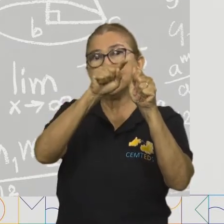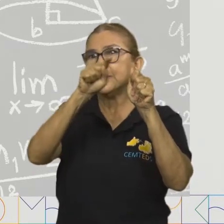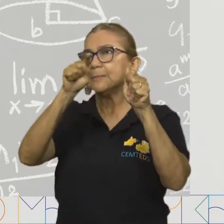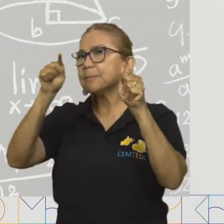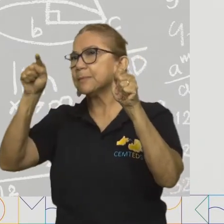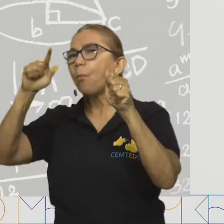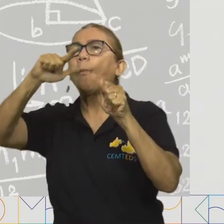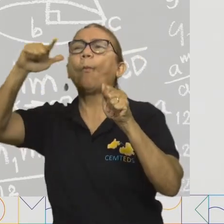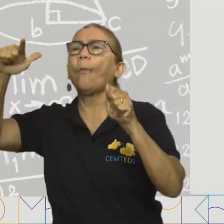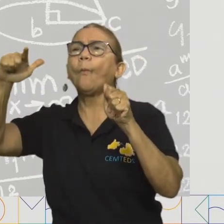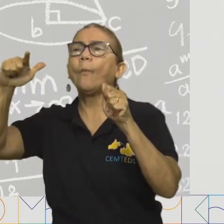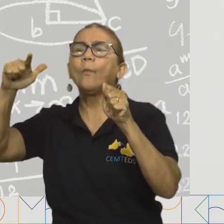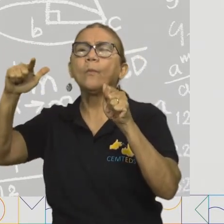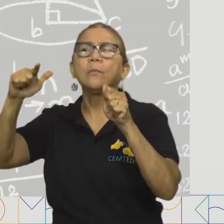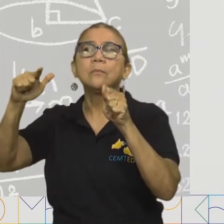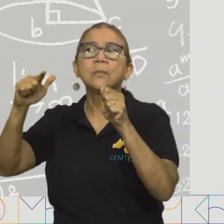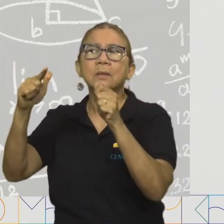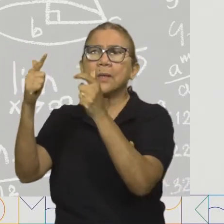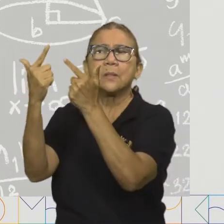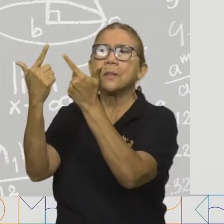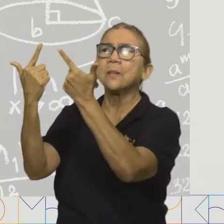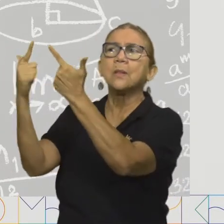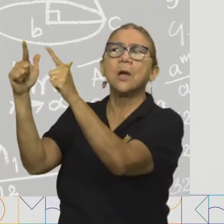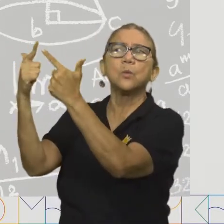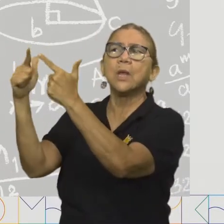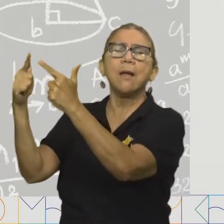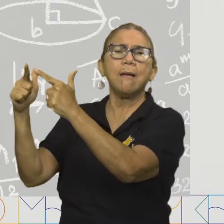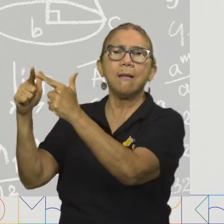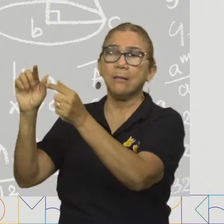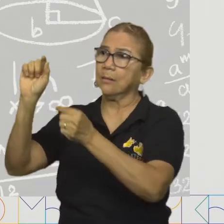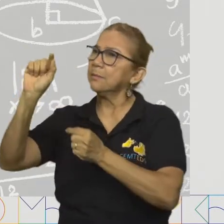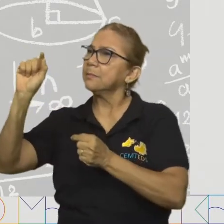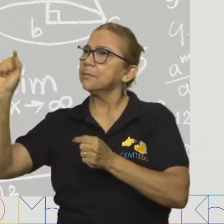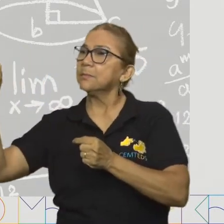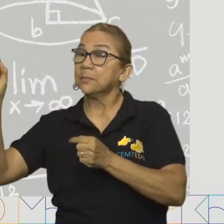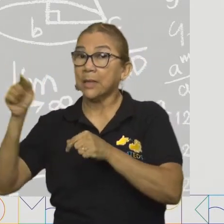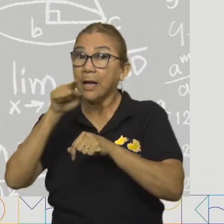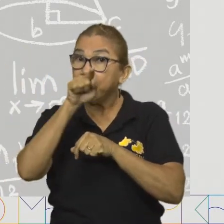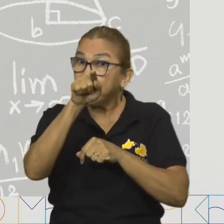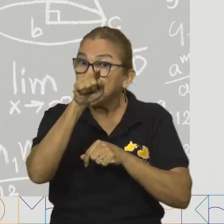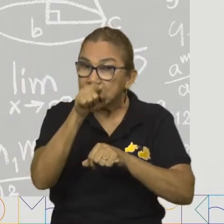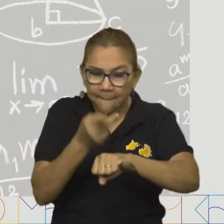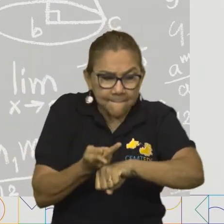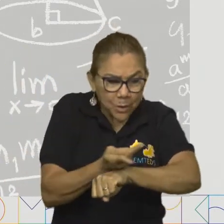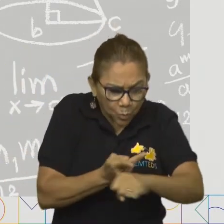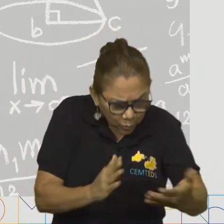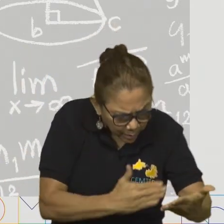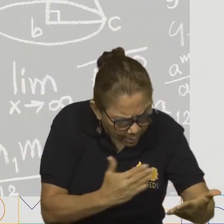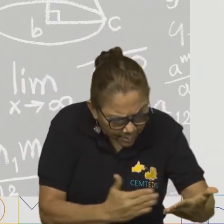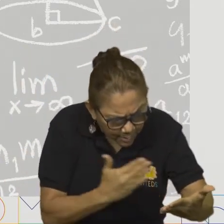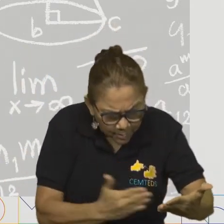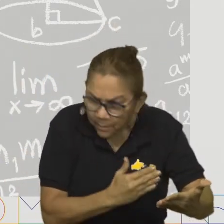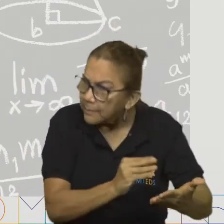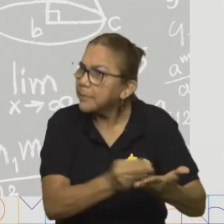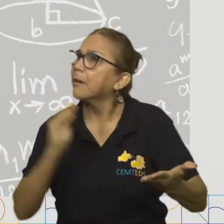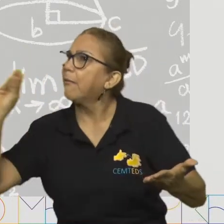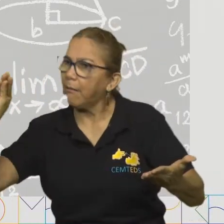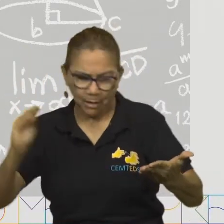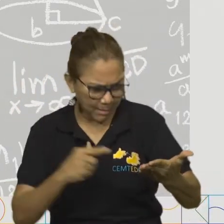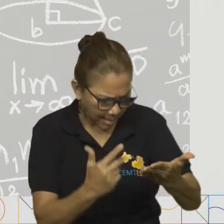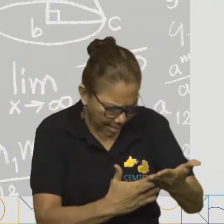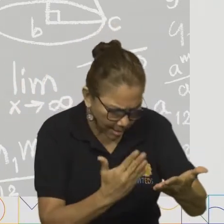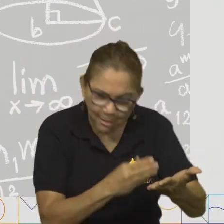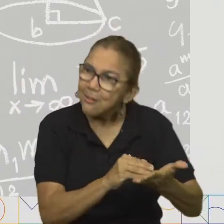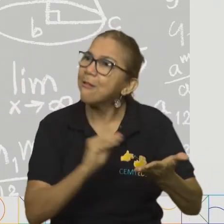espaço, que não tem uma... Aí vocês procuram lá que eu vou dizendo isso no